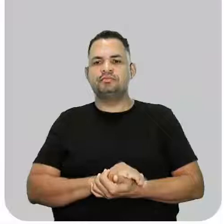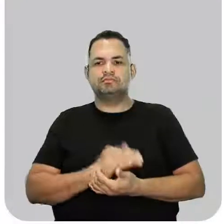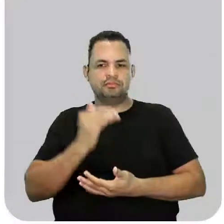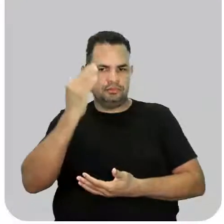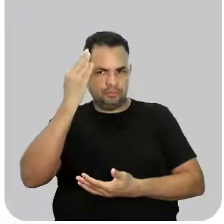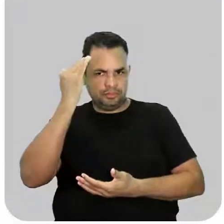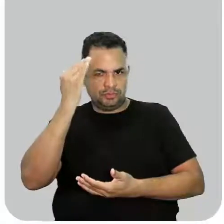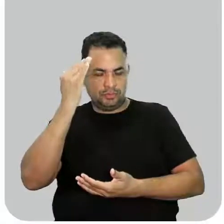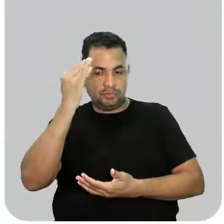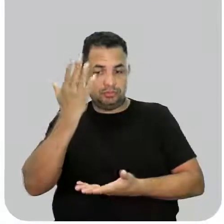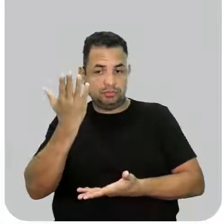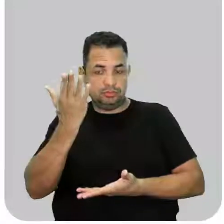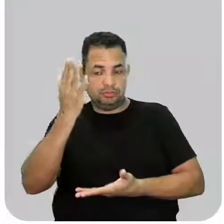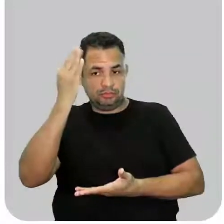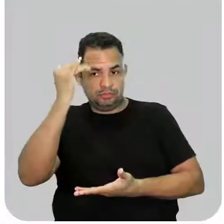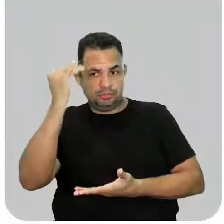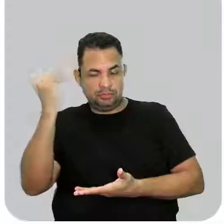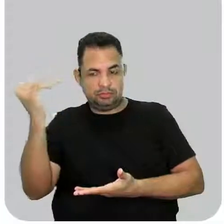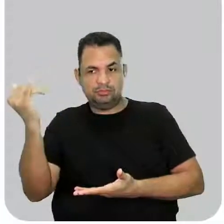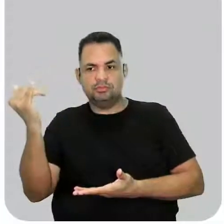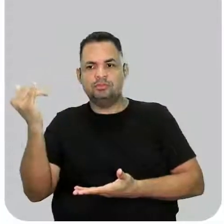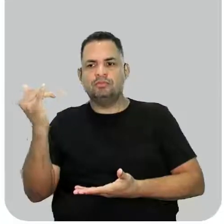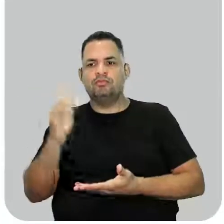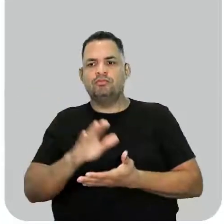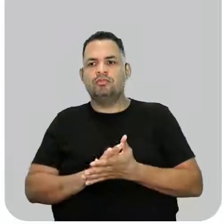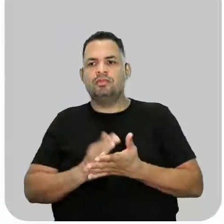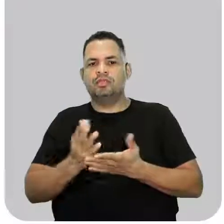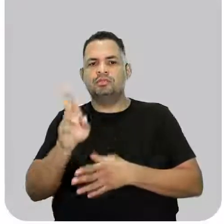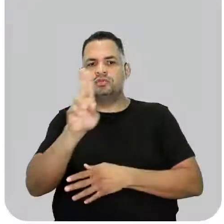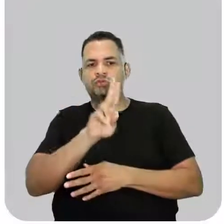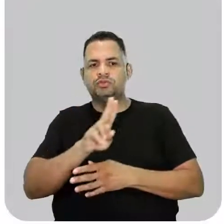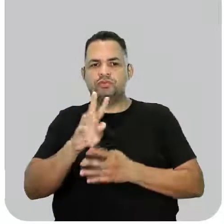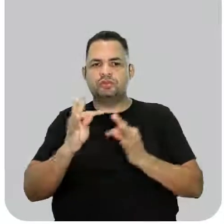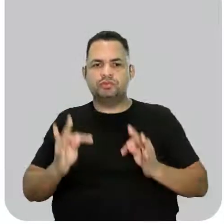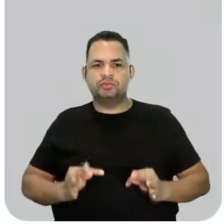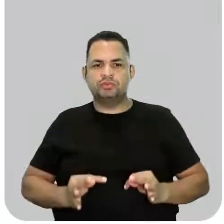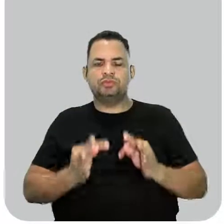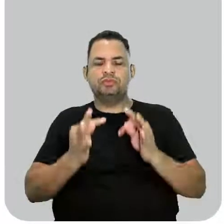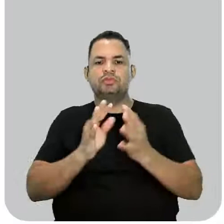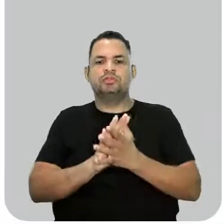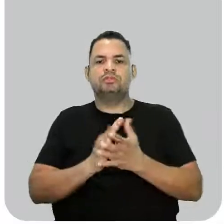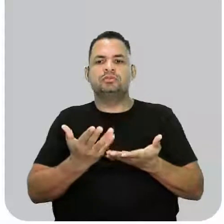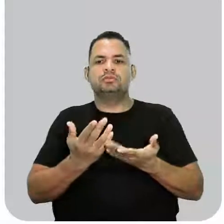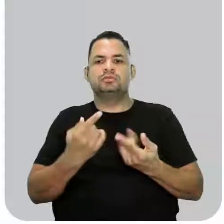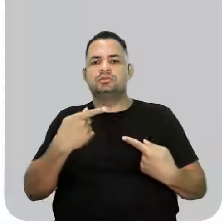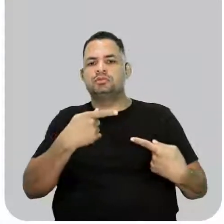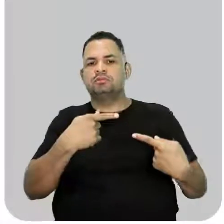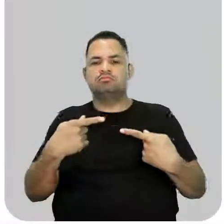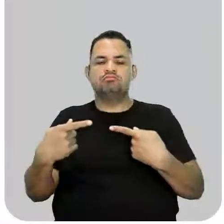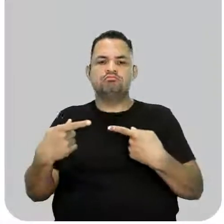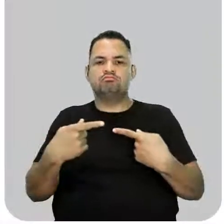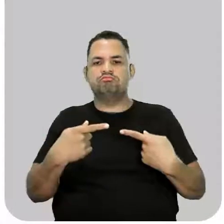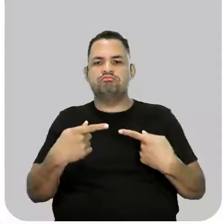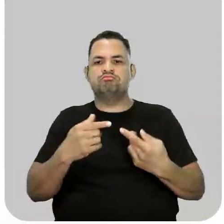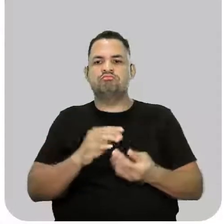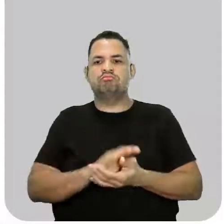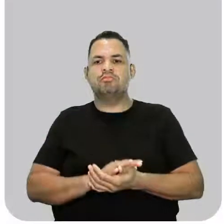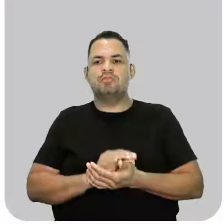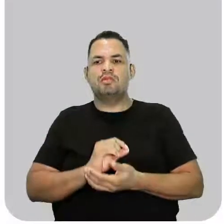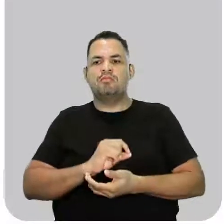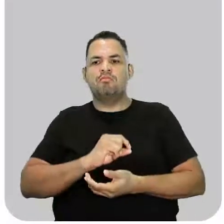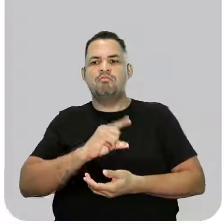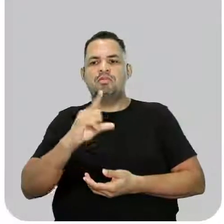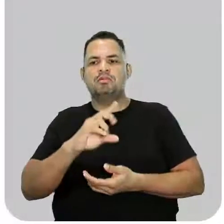O sucesso dessa aplicação tecnológica muitas vezes está relacionado